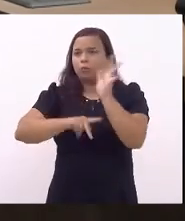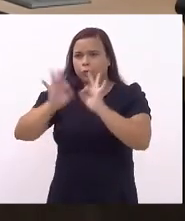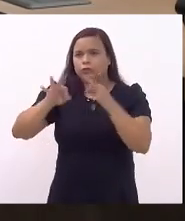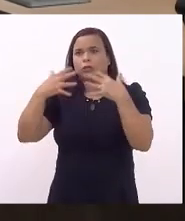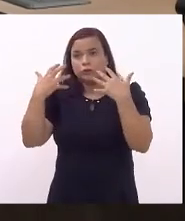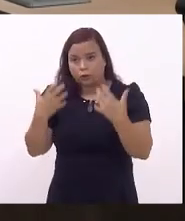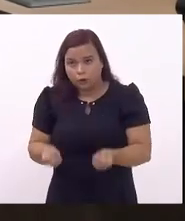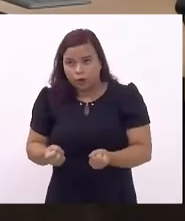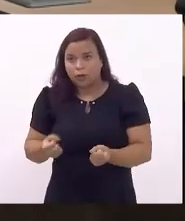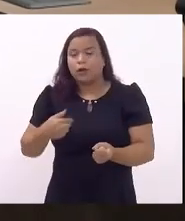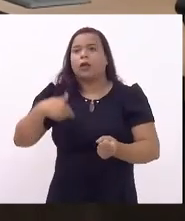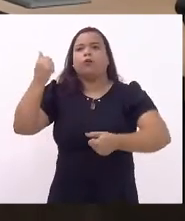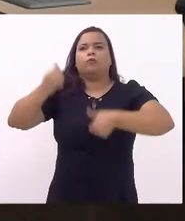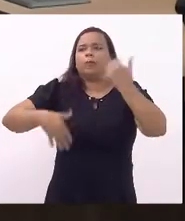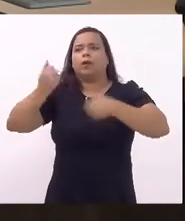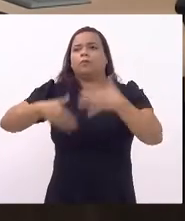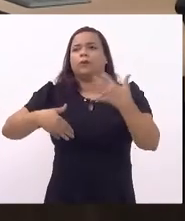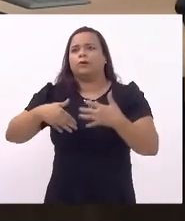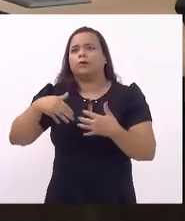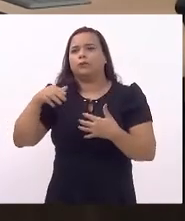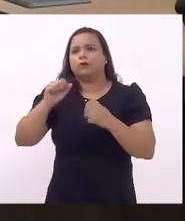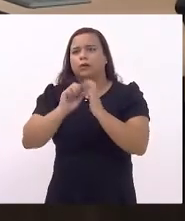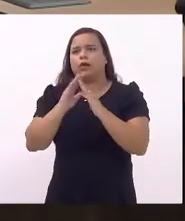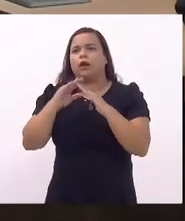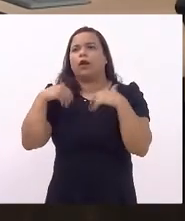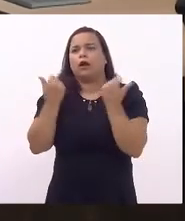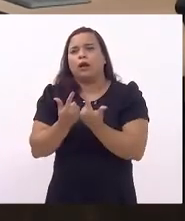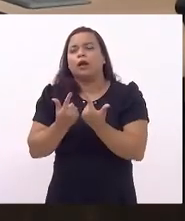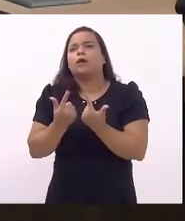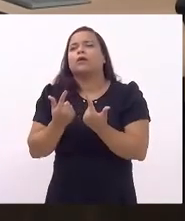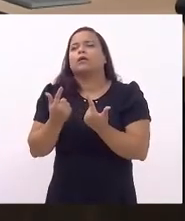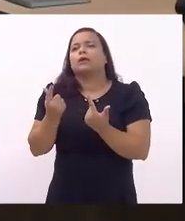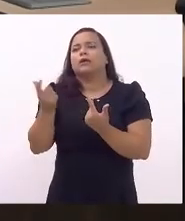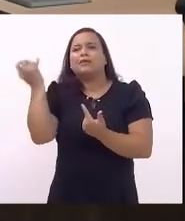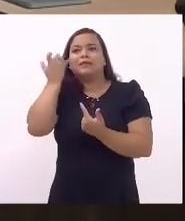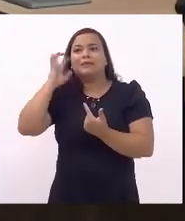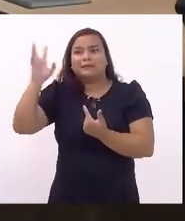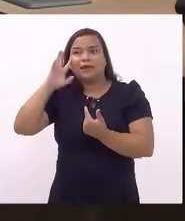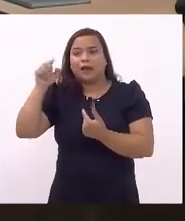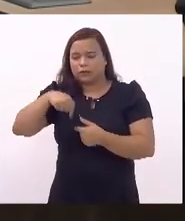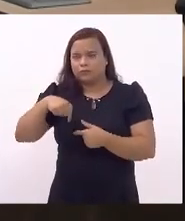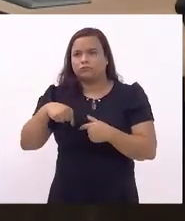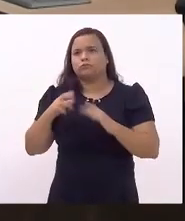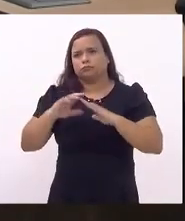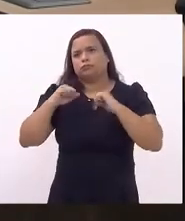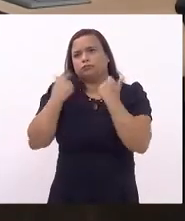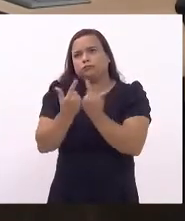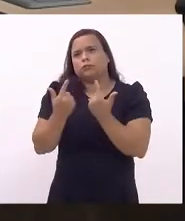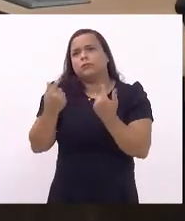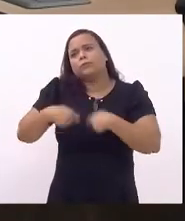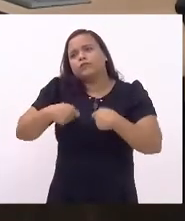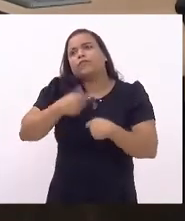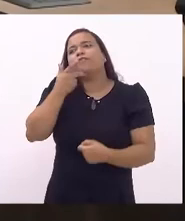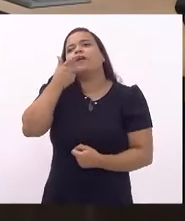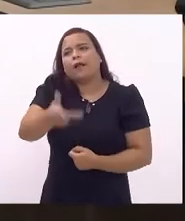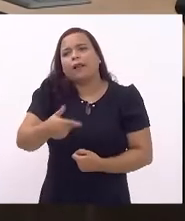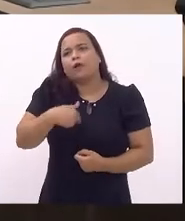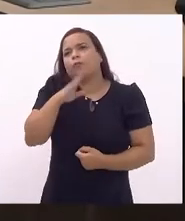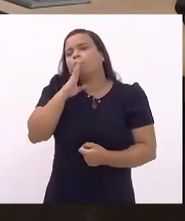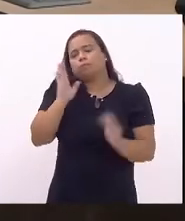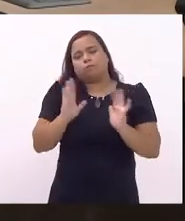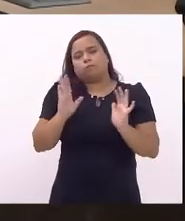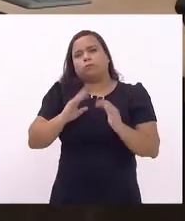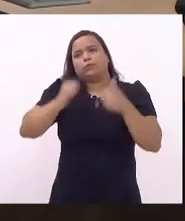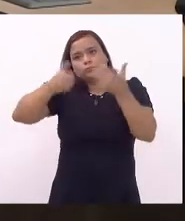eu expressei nessa casa de ideias, nessa casa que a gente tem que falar e não ficar omisso, expressei meu pensamento.